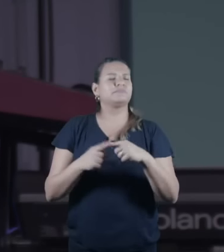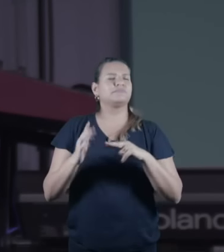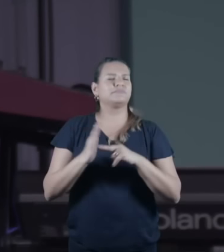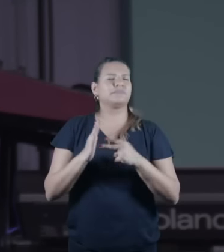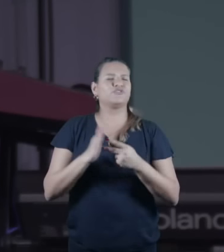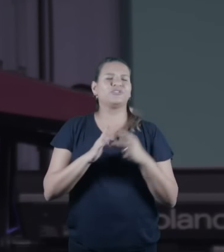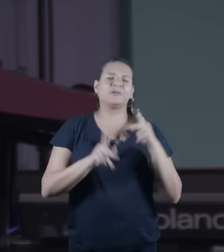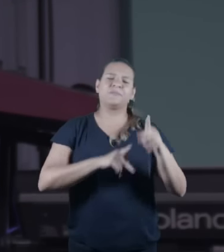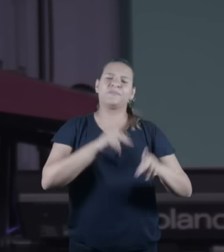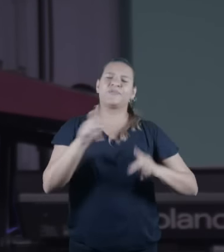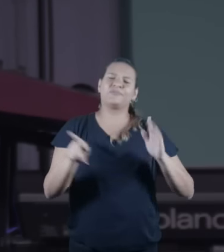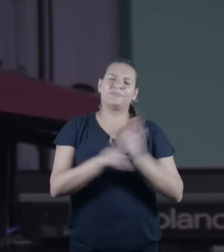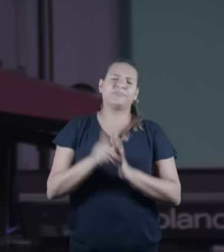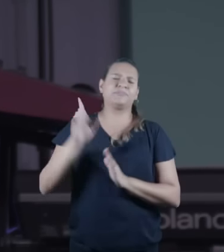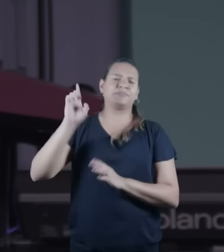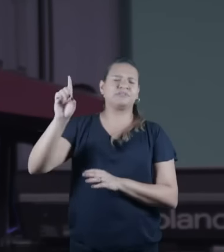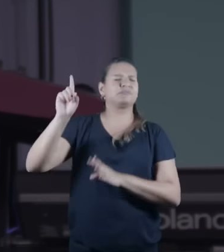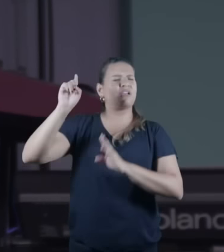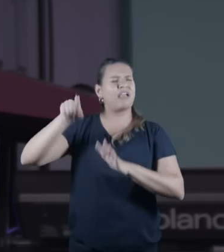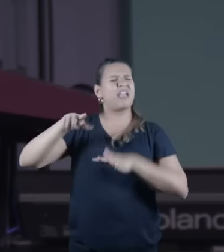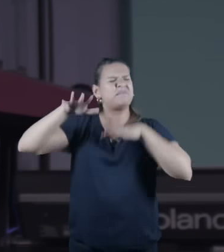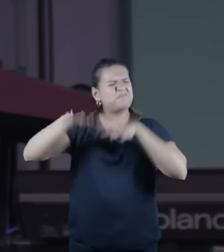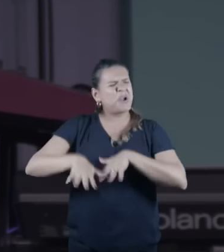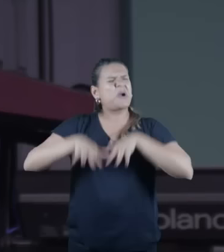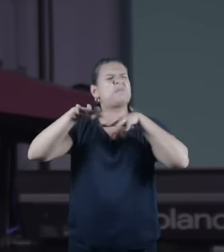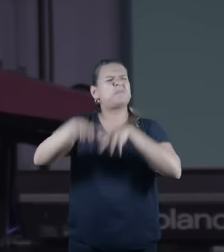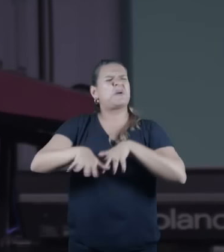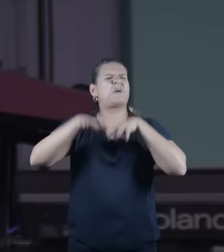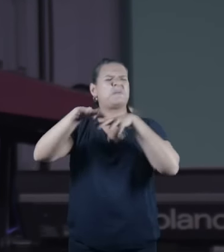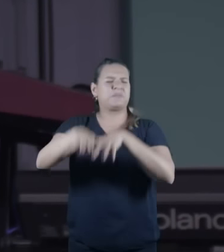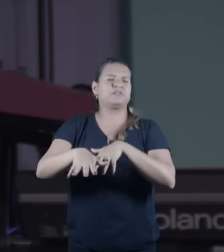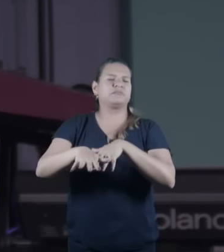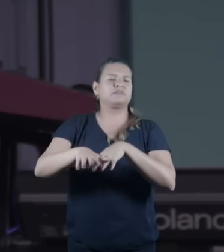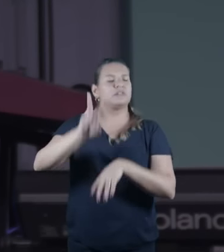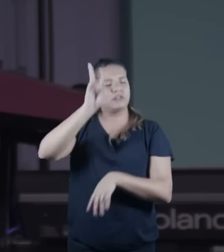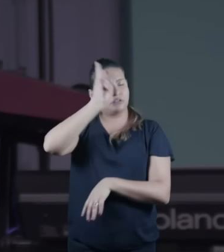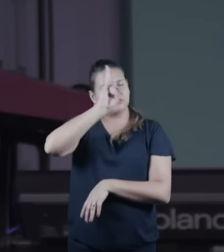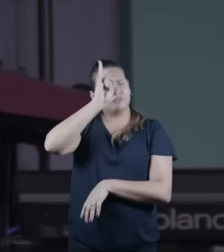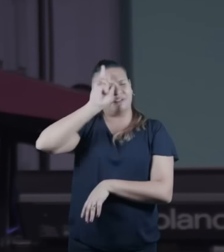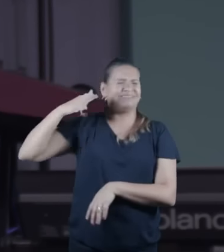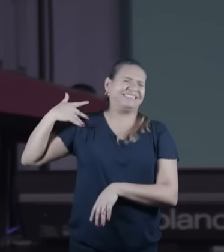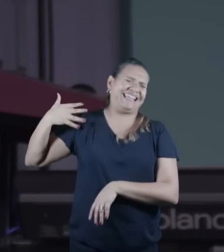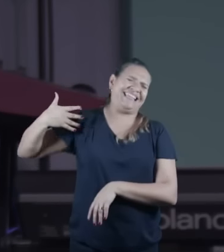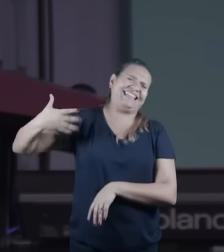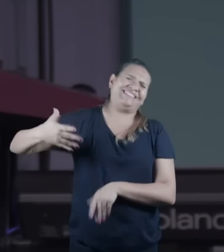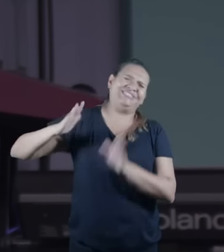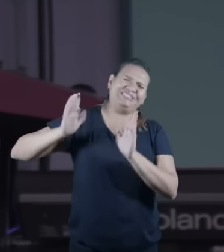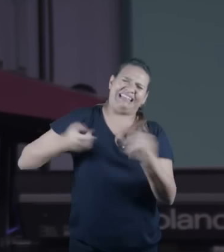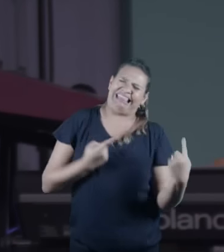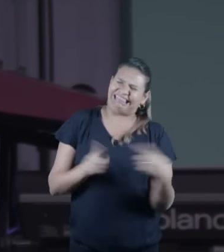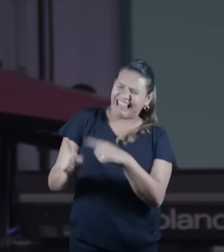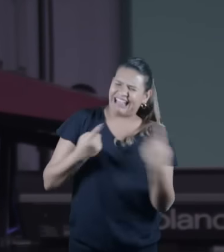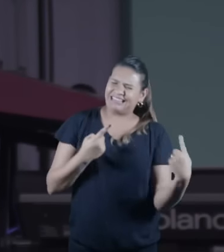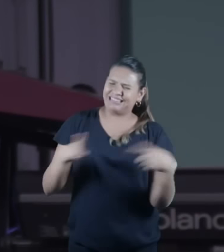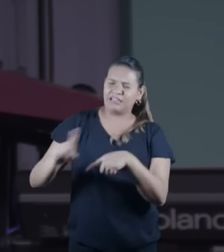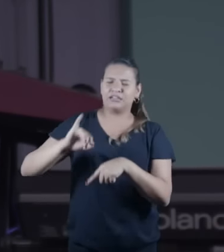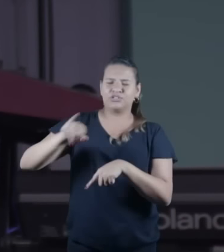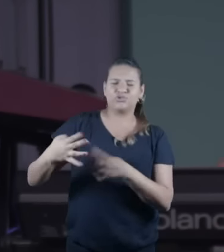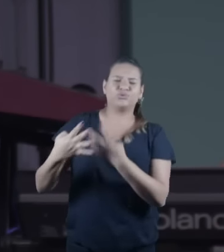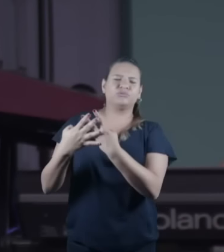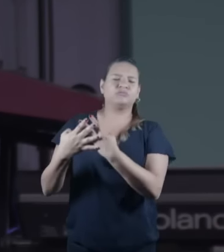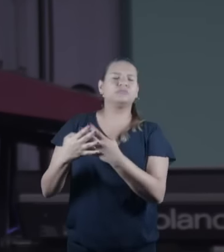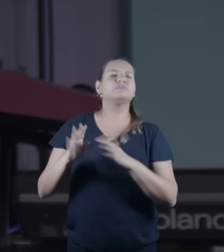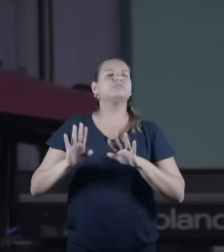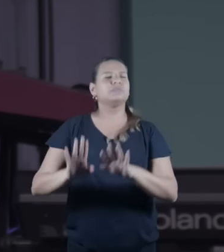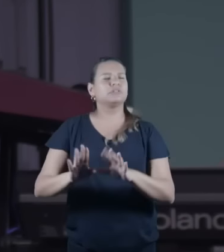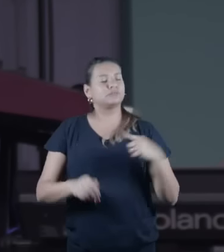da história a igreja muitas vezes perseguiu os judeus mas que nesse tempo Deus a igreja